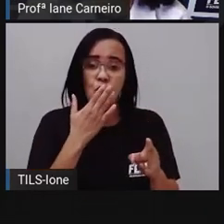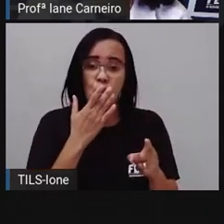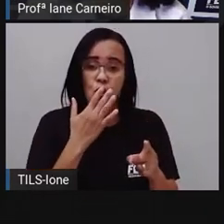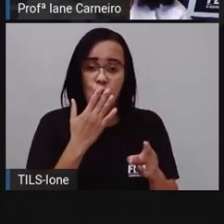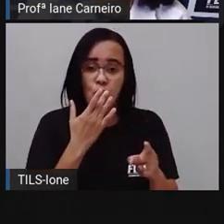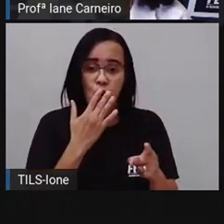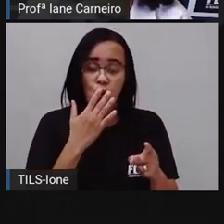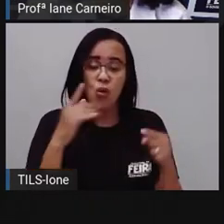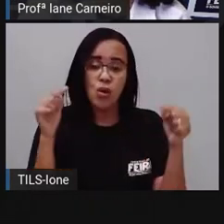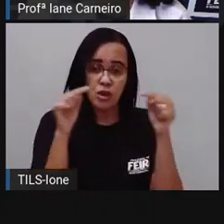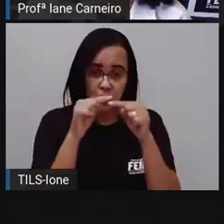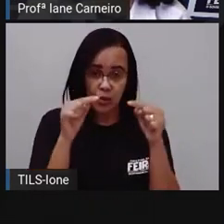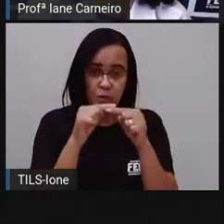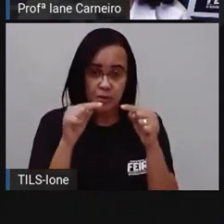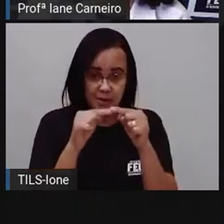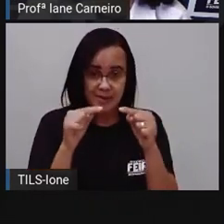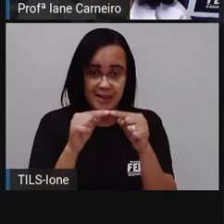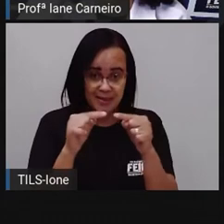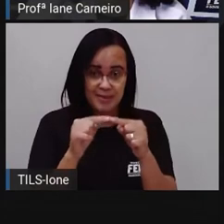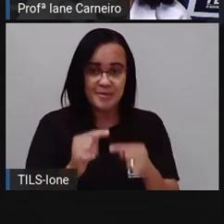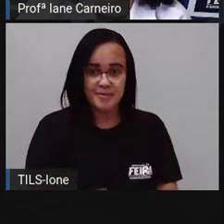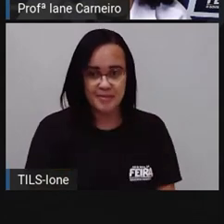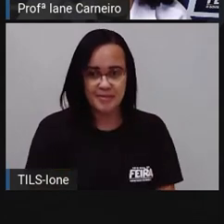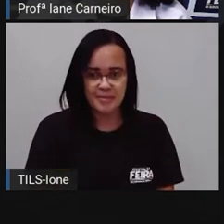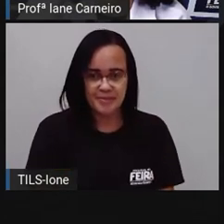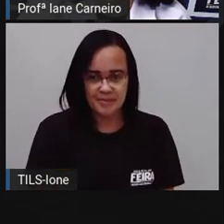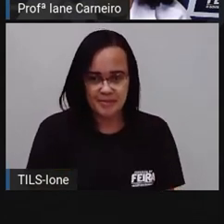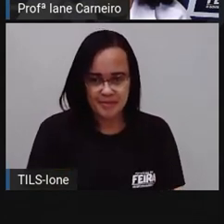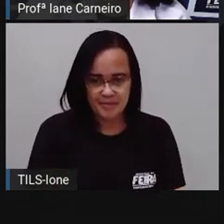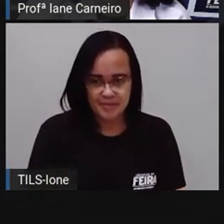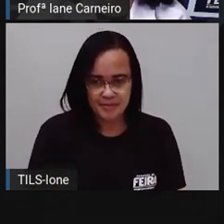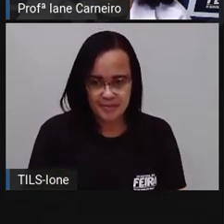pode usar a sua criatividade, a prova vai tirar aqui agora o,